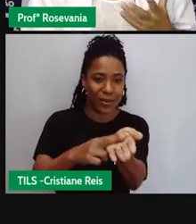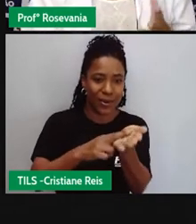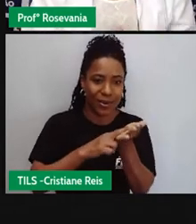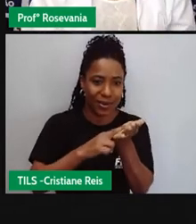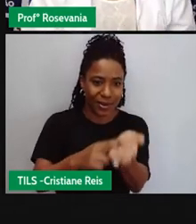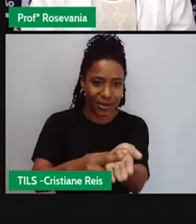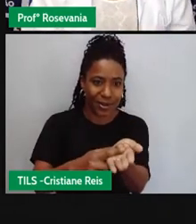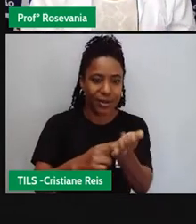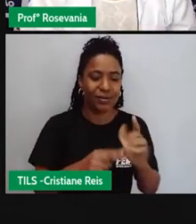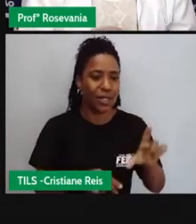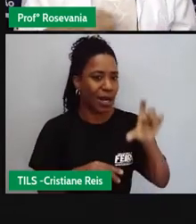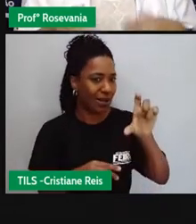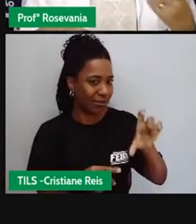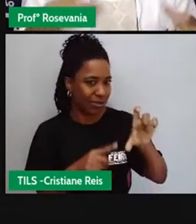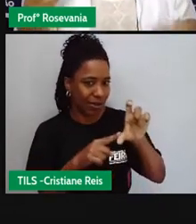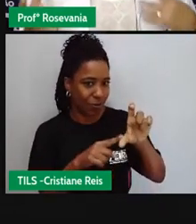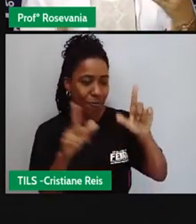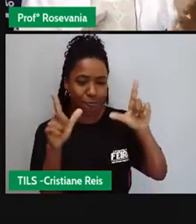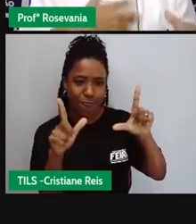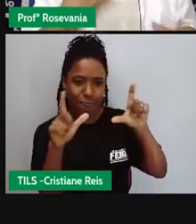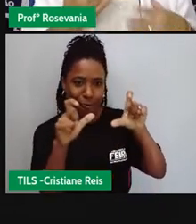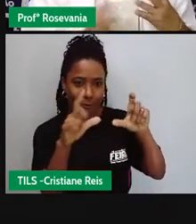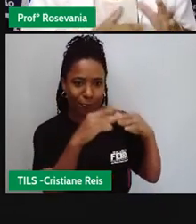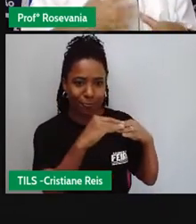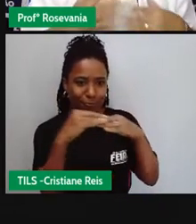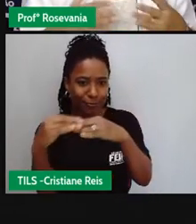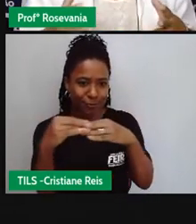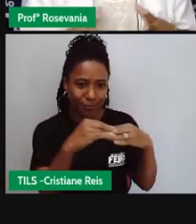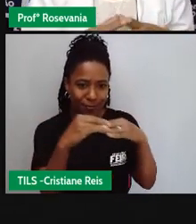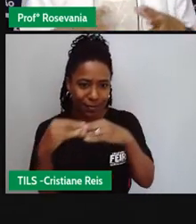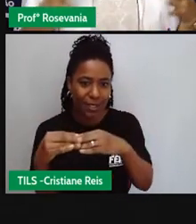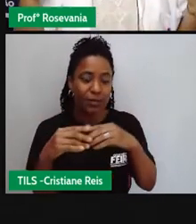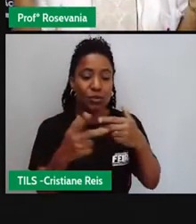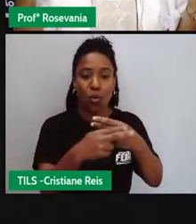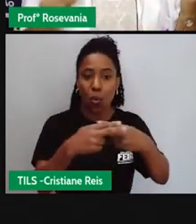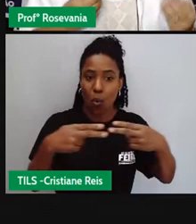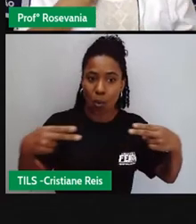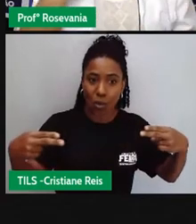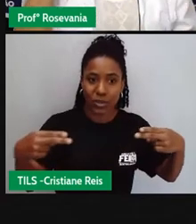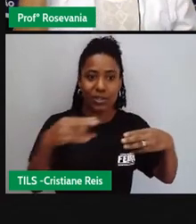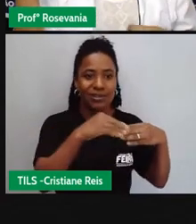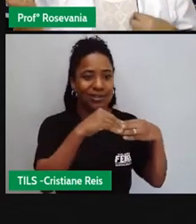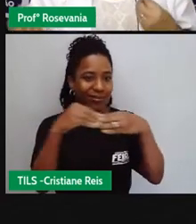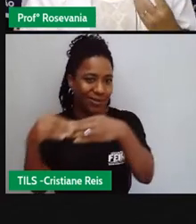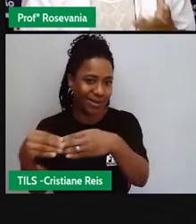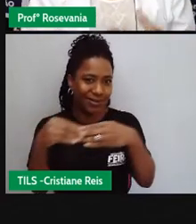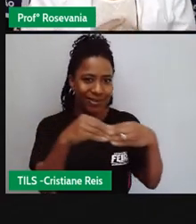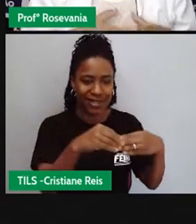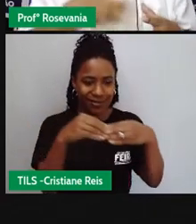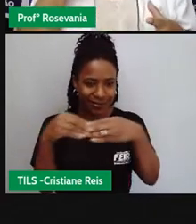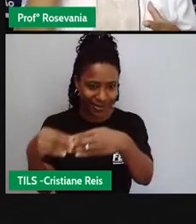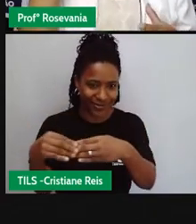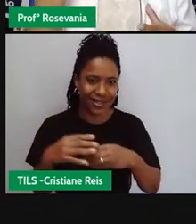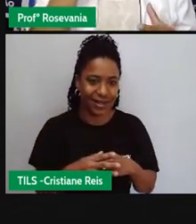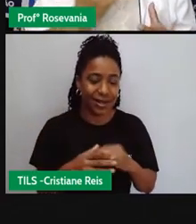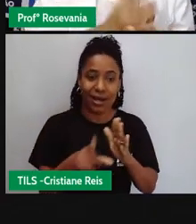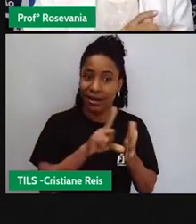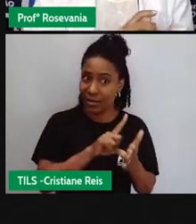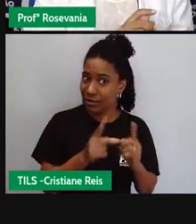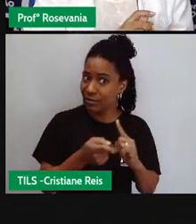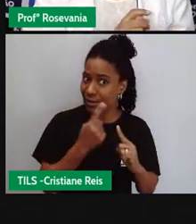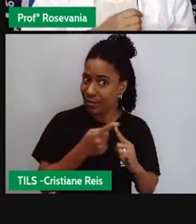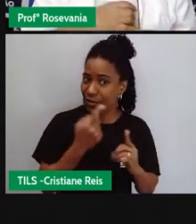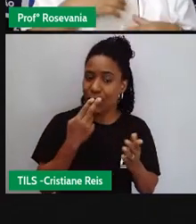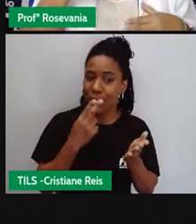cartões postais. Depois, só que evoluía para levar mercadorias e tal, mas no início, levava cartas e